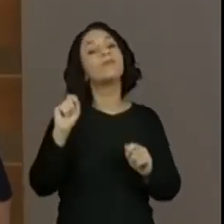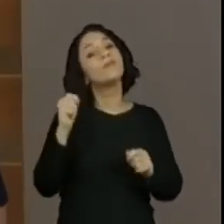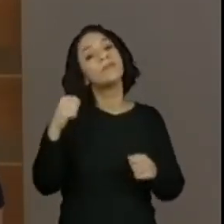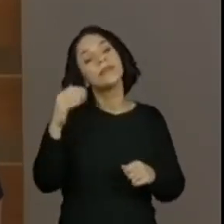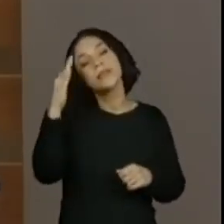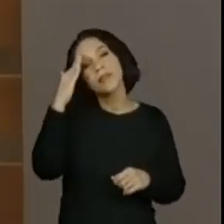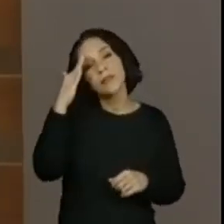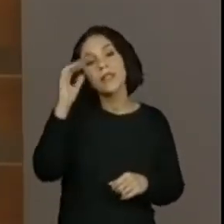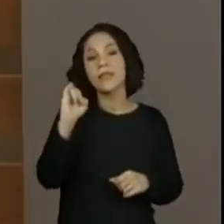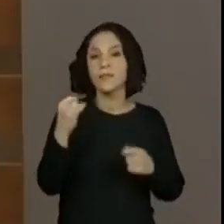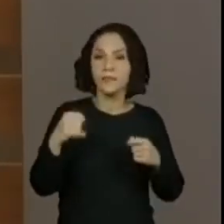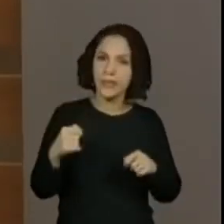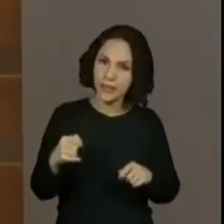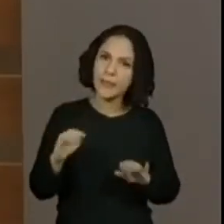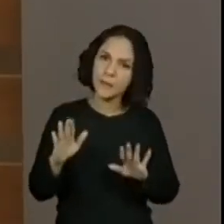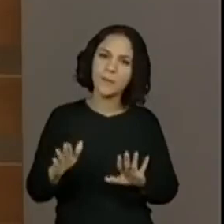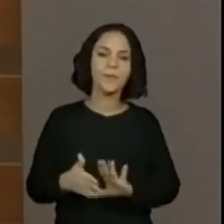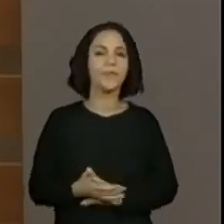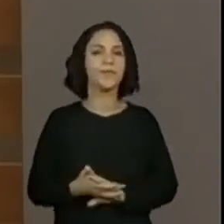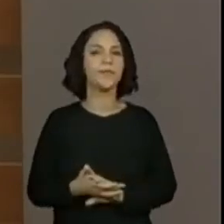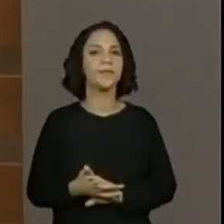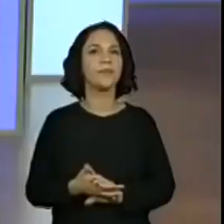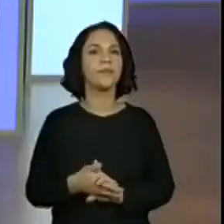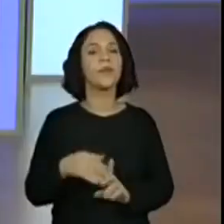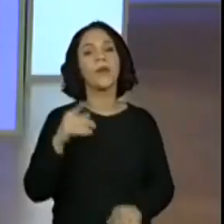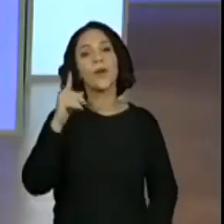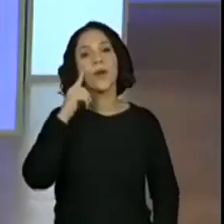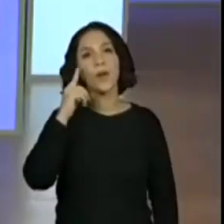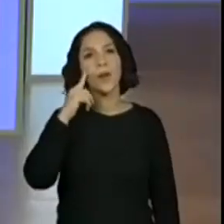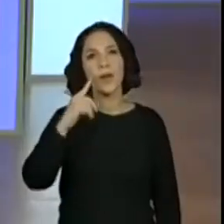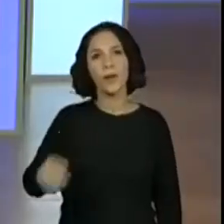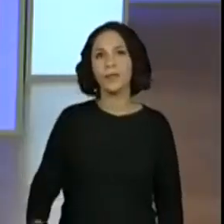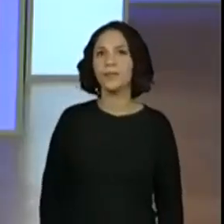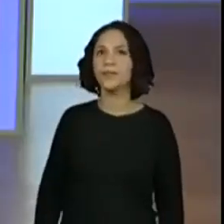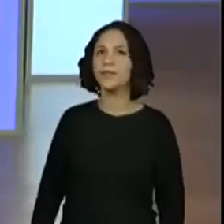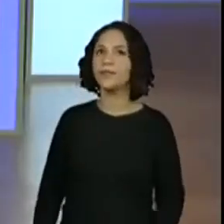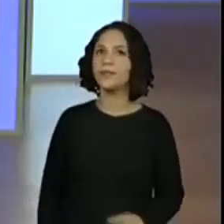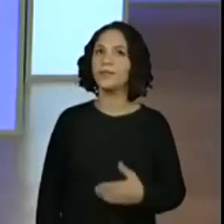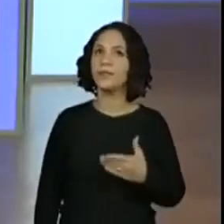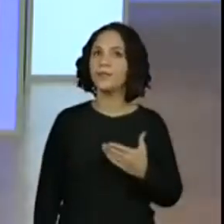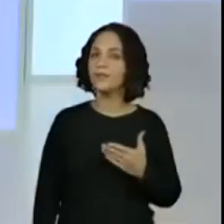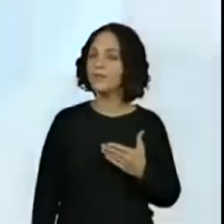precisa e se precisa. Sim. Olha lá. Ele escreveu dessa forma.